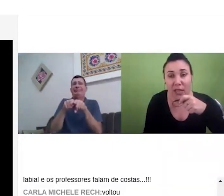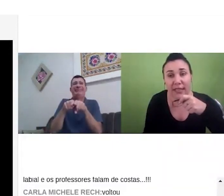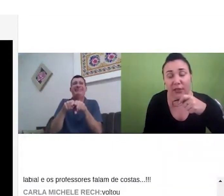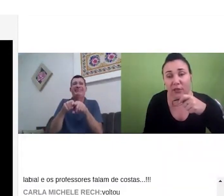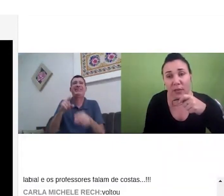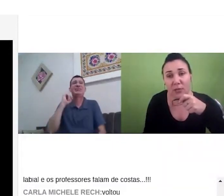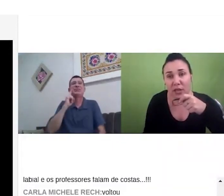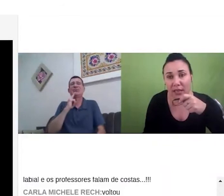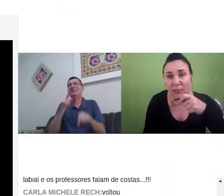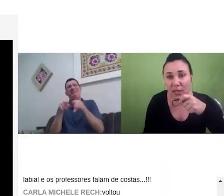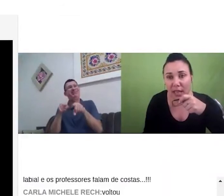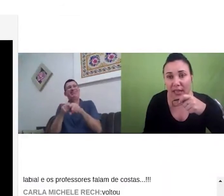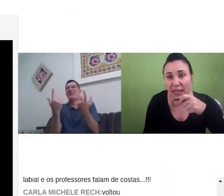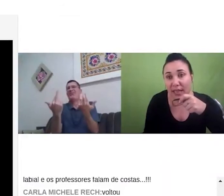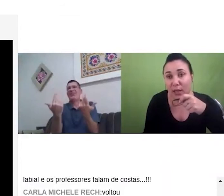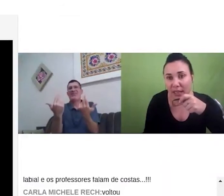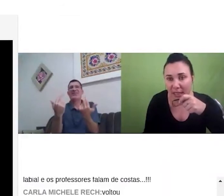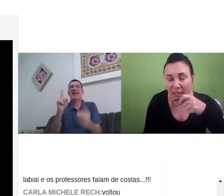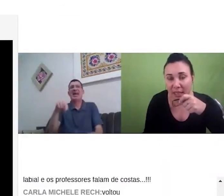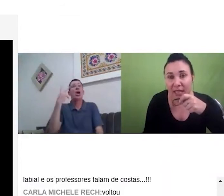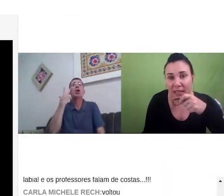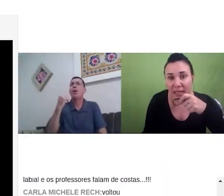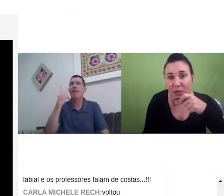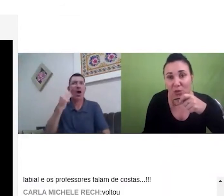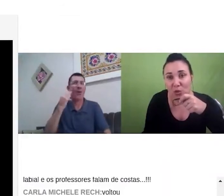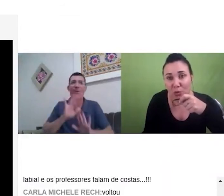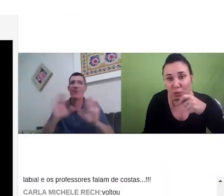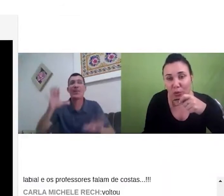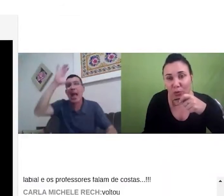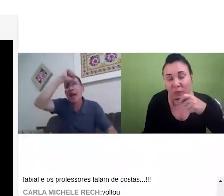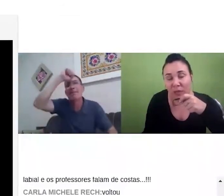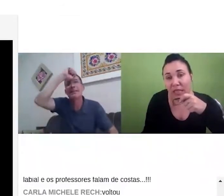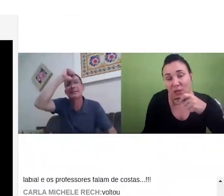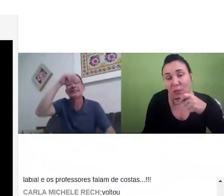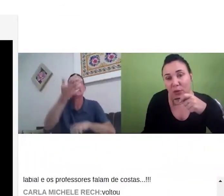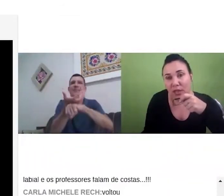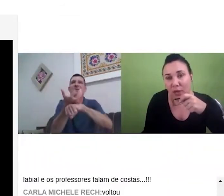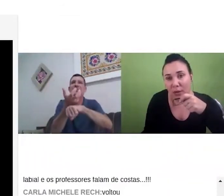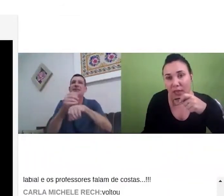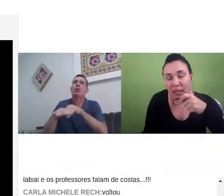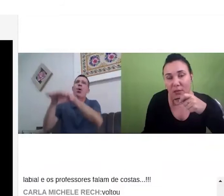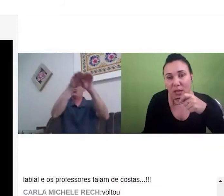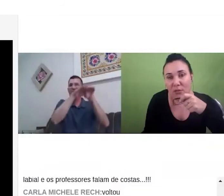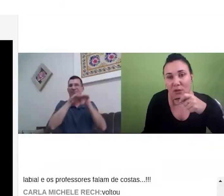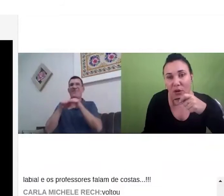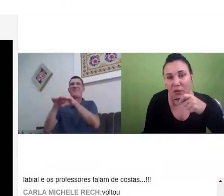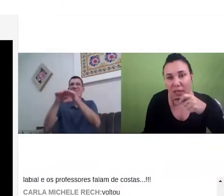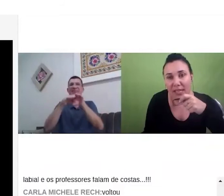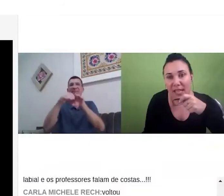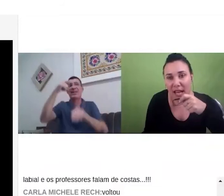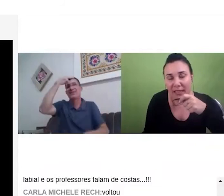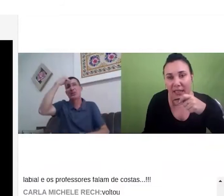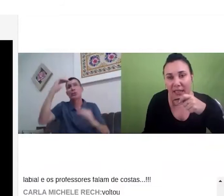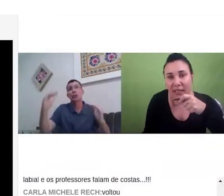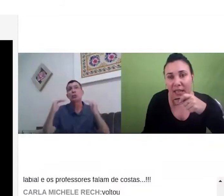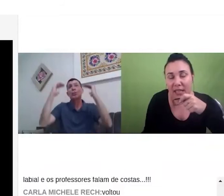né? só que ele está tendo a informação diretamente na língua dele né? e o surdo isso é muito natural né? que os alunos logo ao